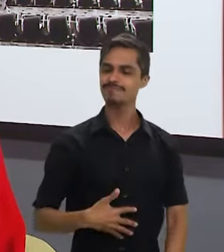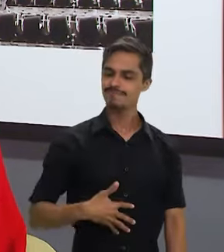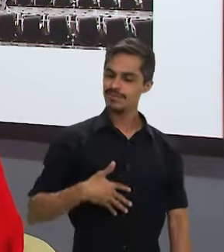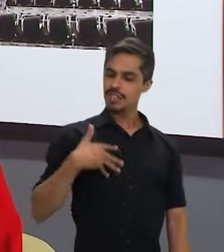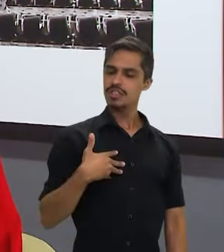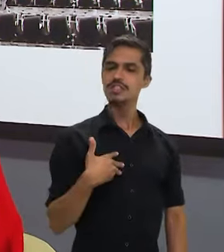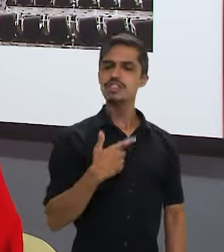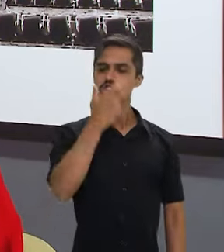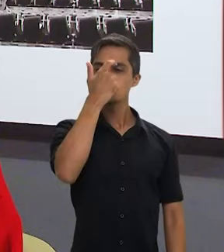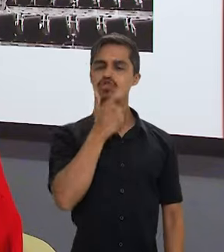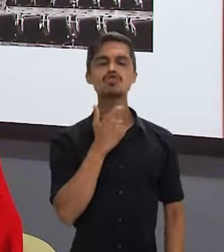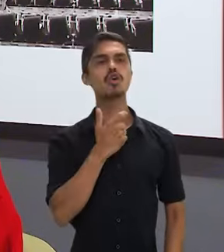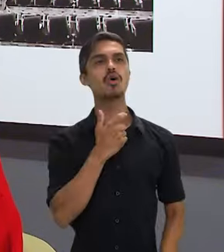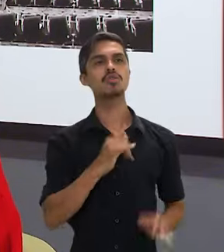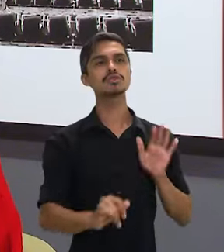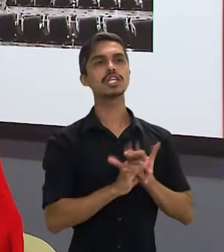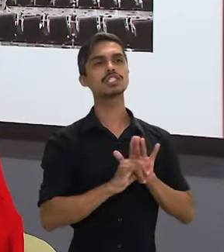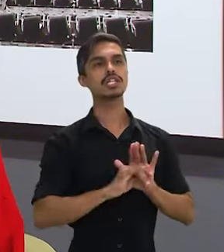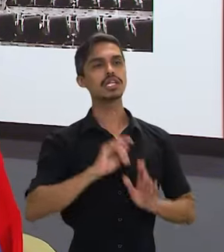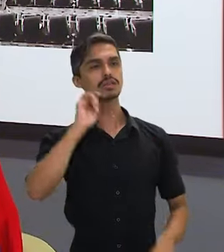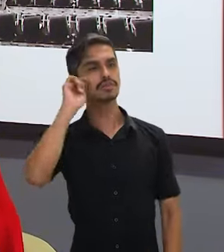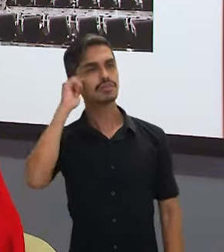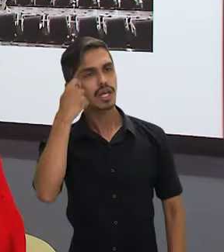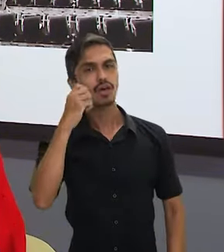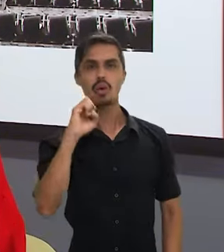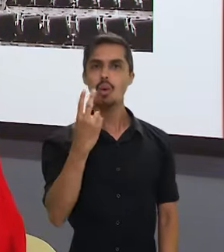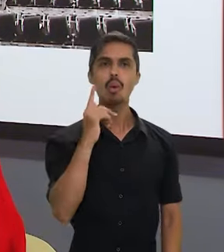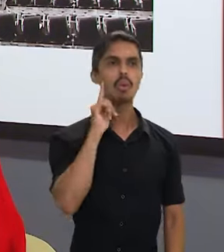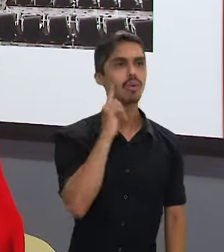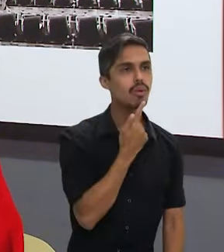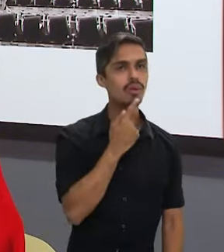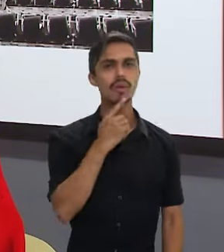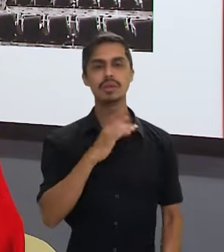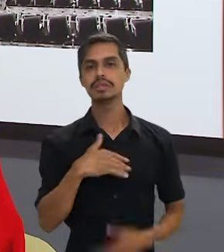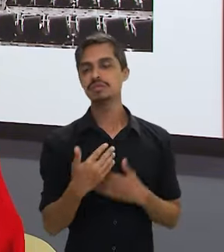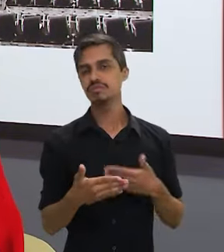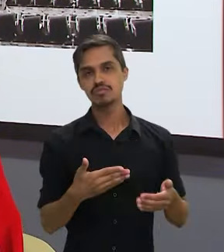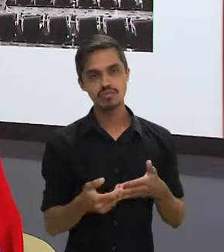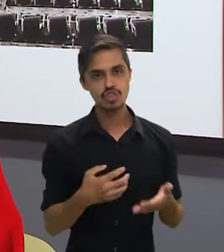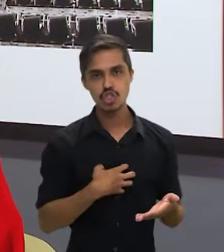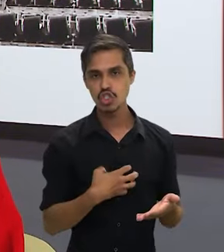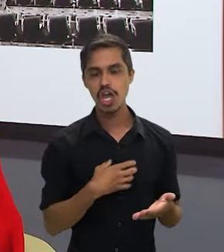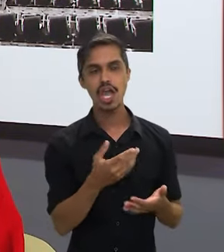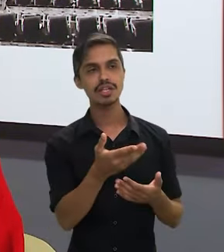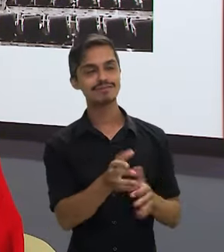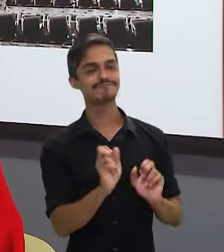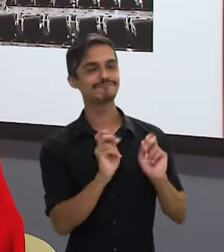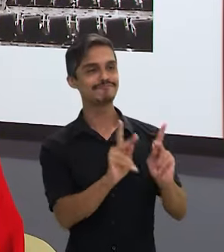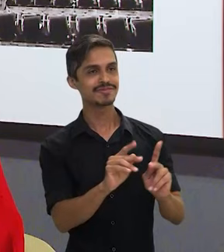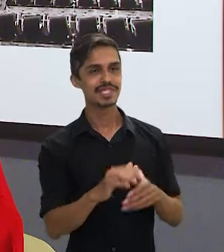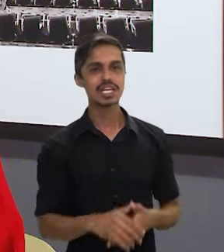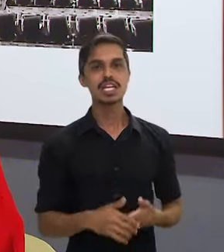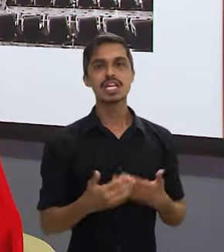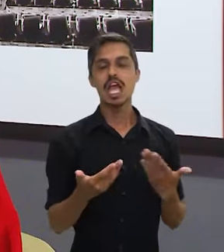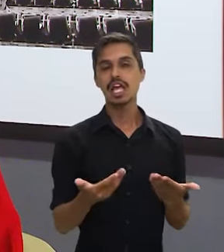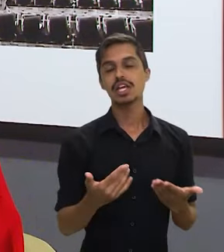cada vez mais orgulho, de se assumirem pretas, negras e pardas, como preferirem se assumir. E também, eu sempre costumo dizer,